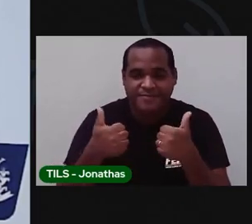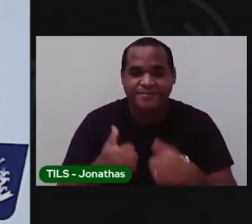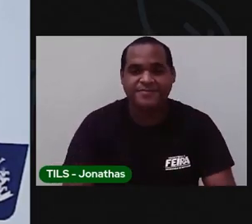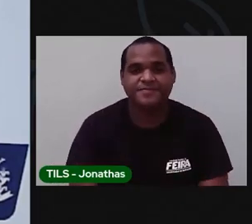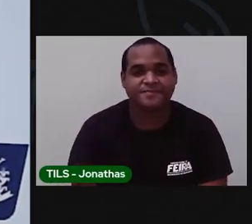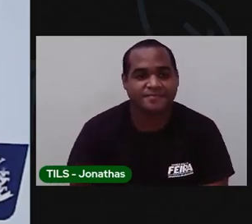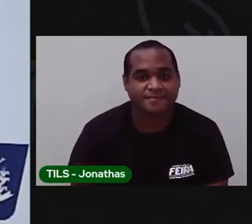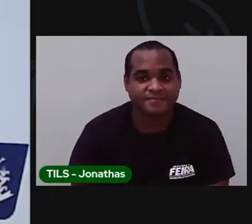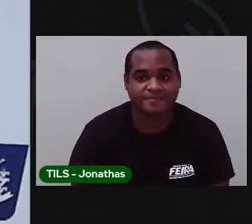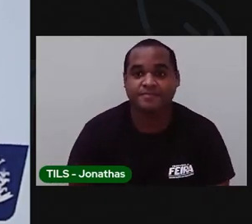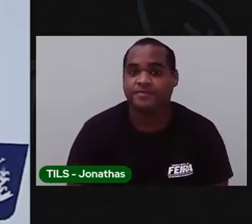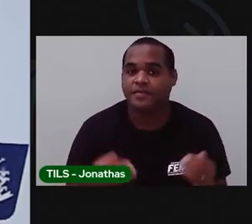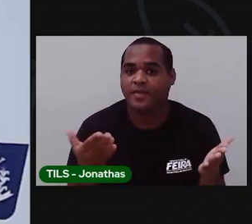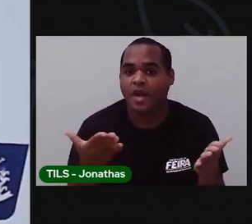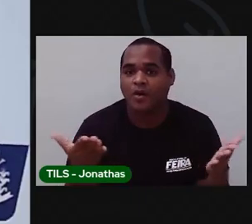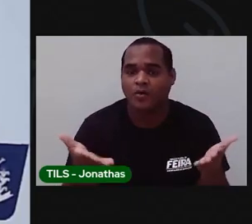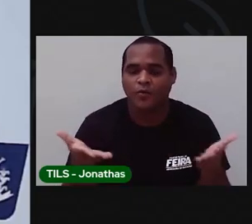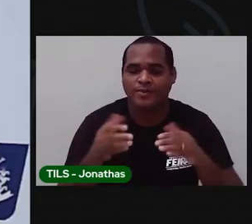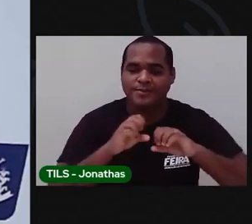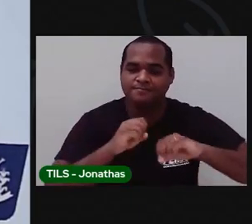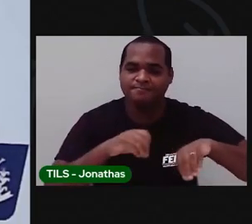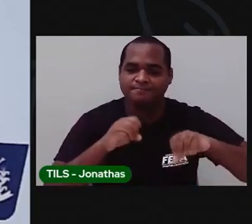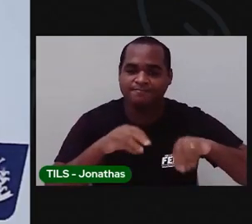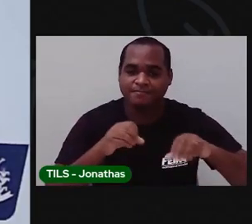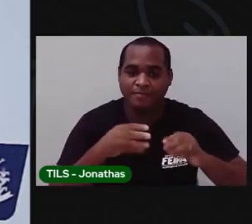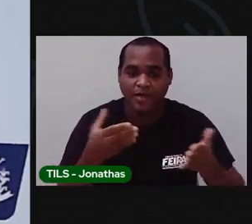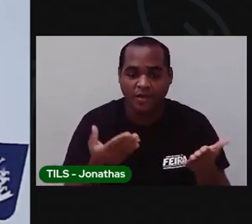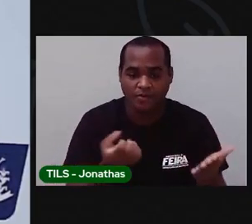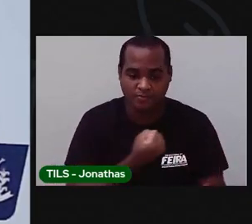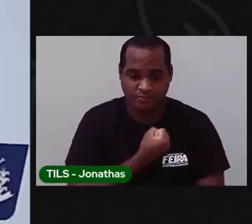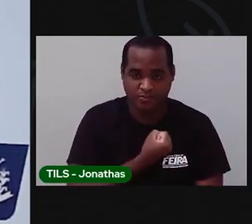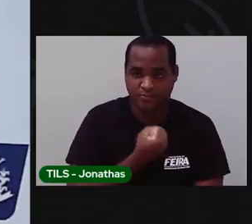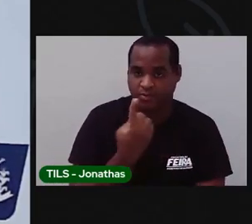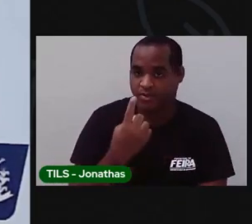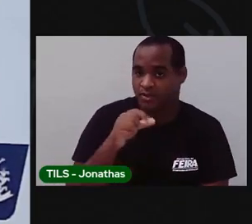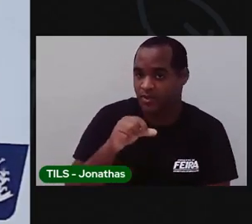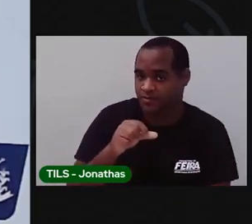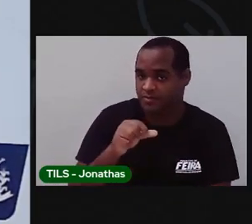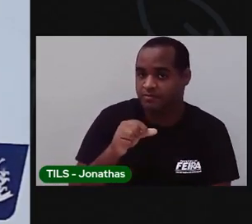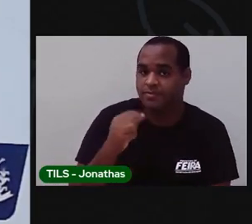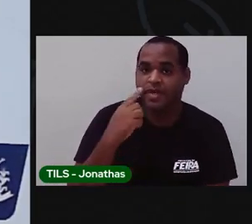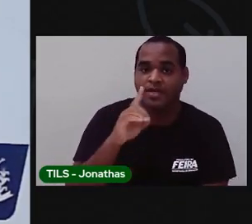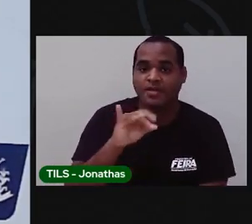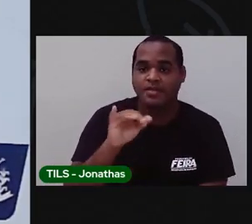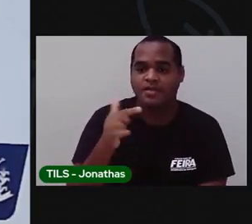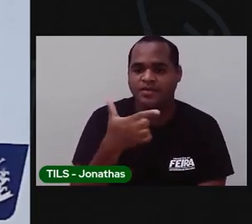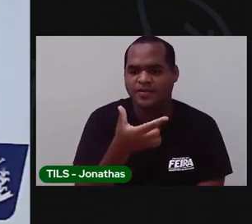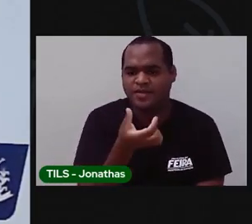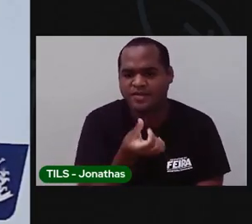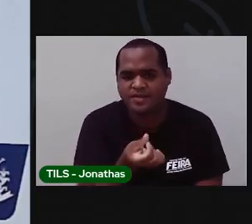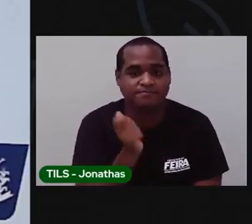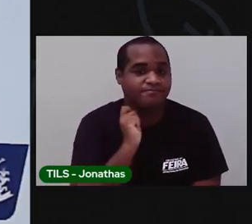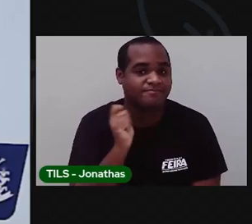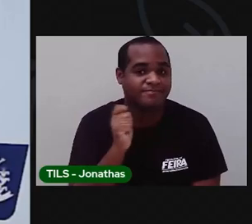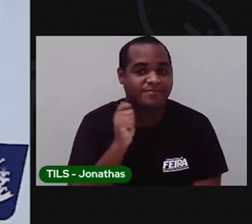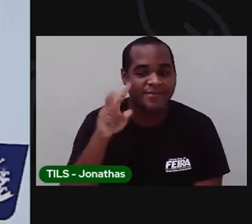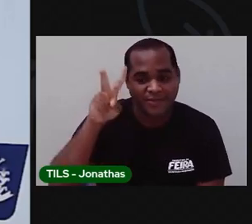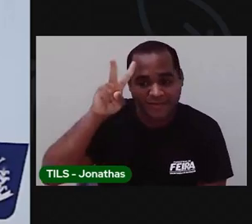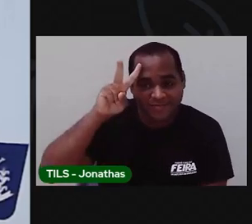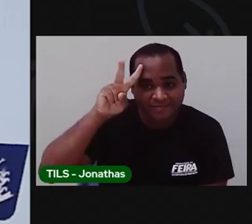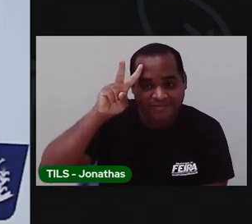A nossa aula de hoje, aula 19, dia 26 de abril, uma segunda-feira,